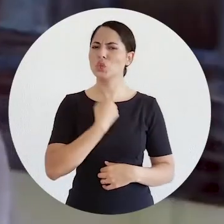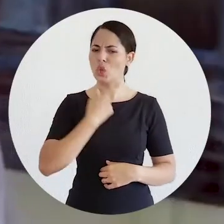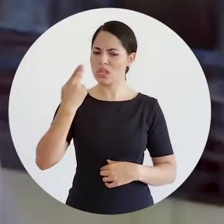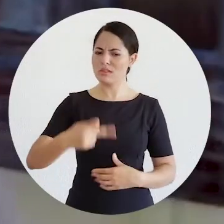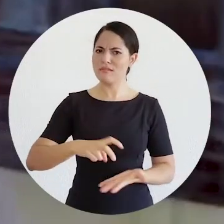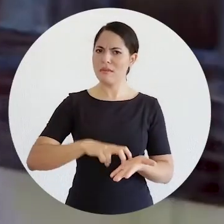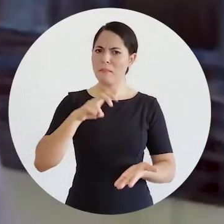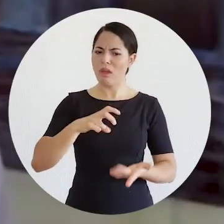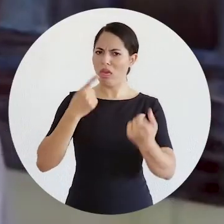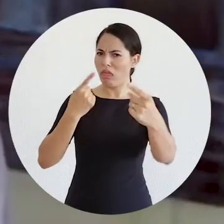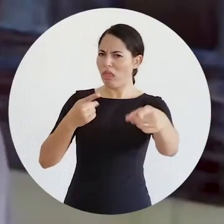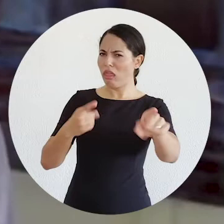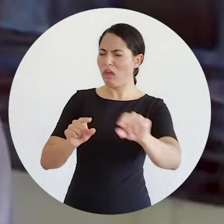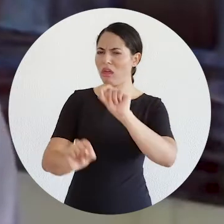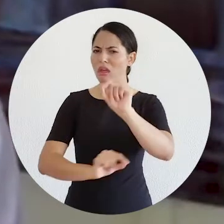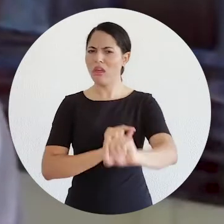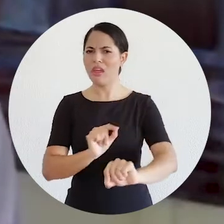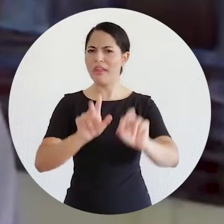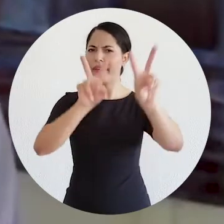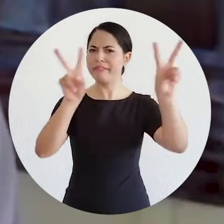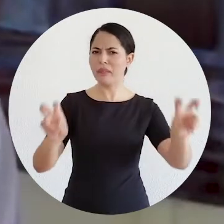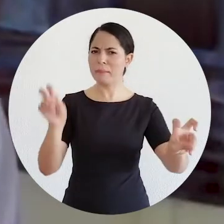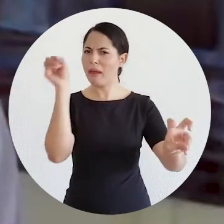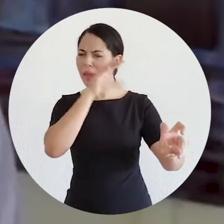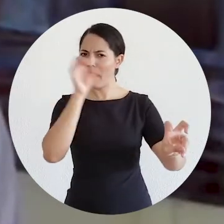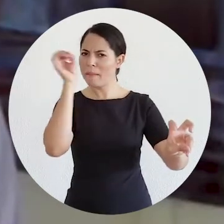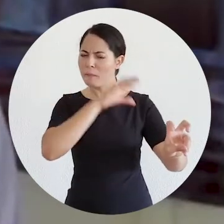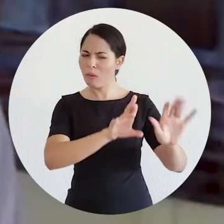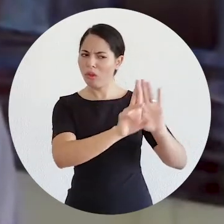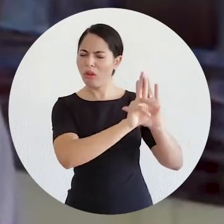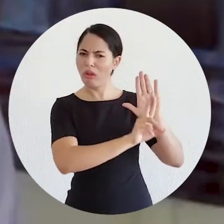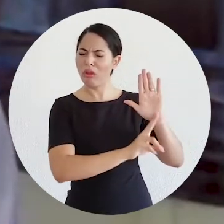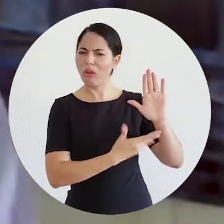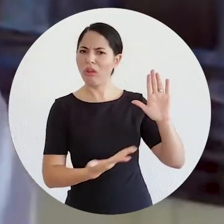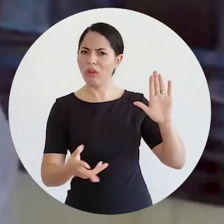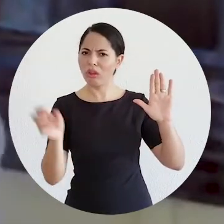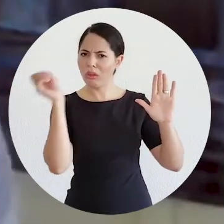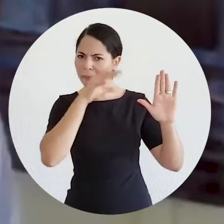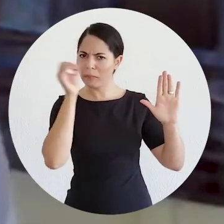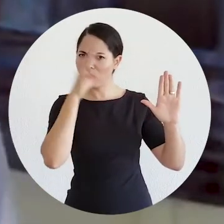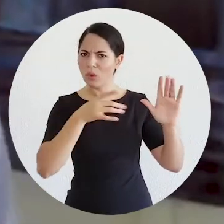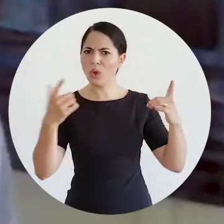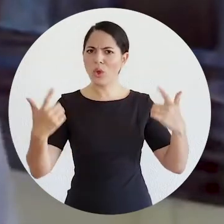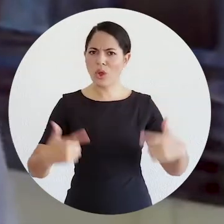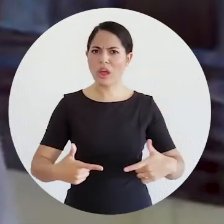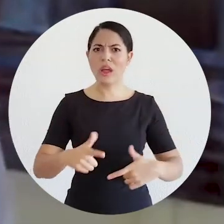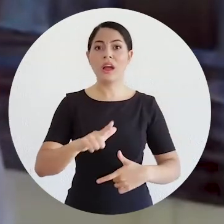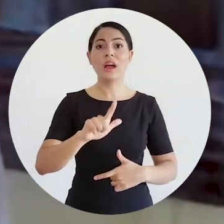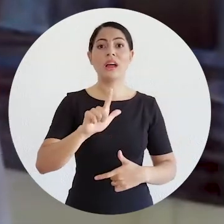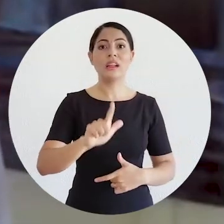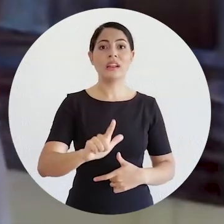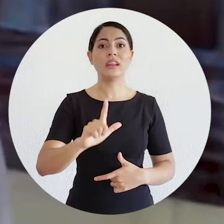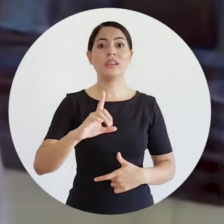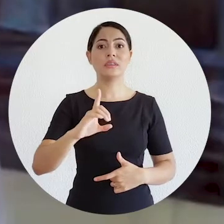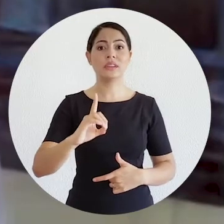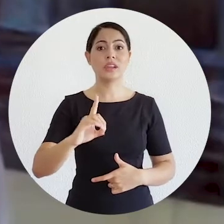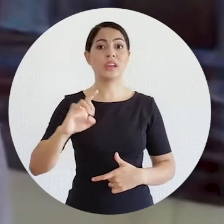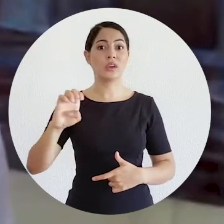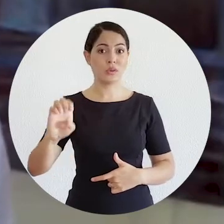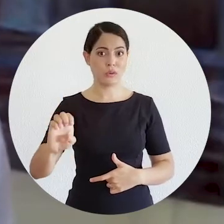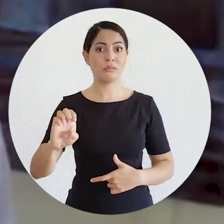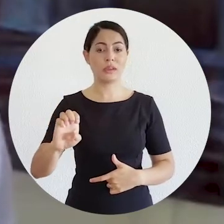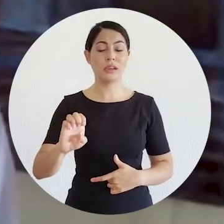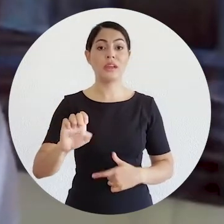manhã é a figura do abuso regulatório que foi prevista na Lei de Liberdade Econômica,